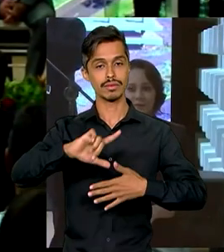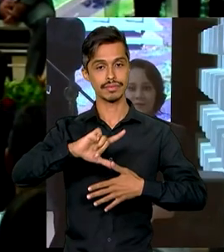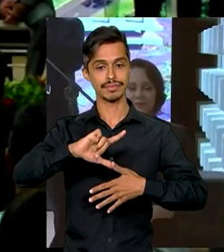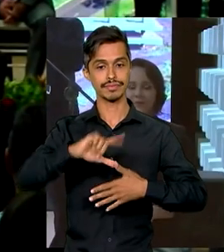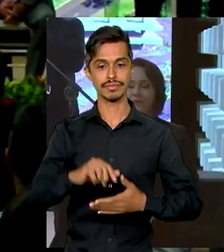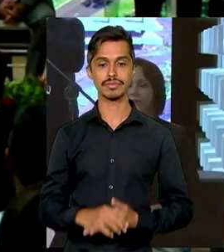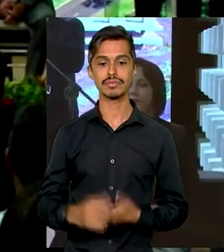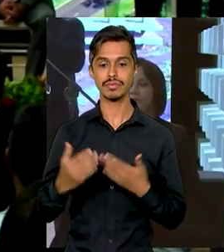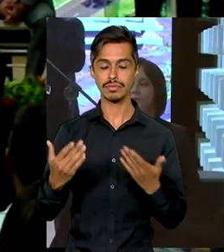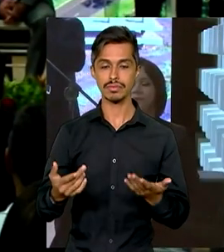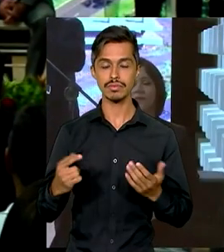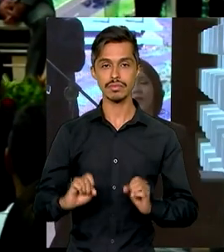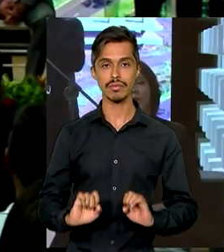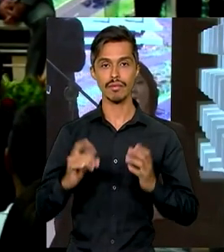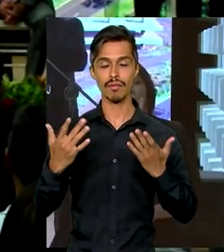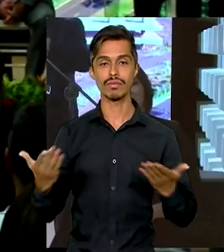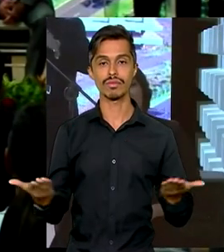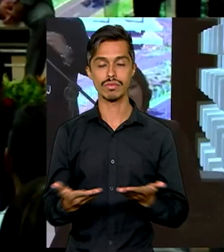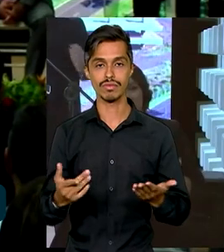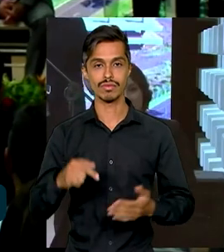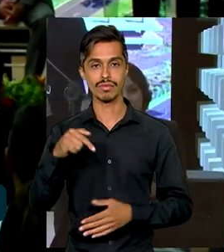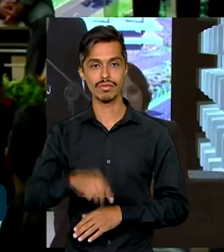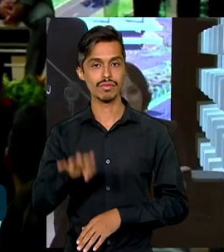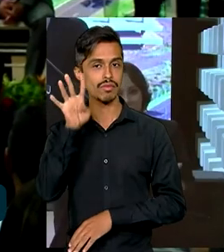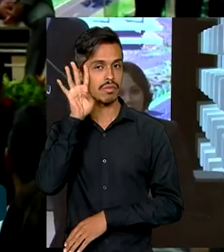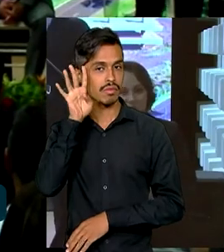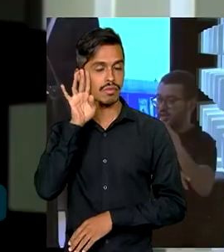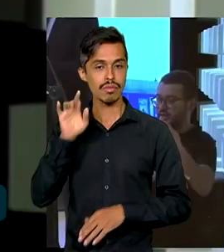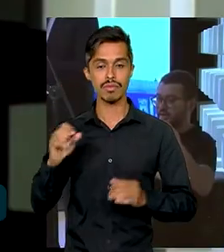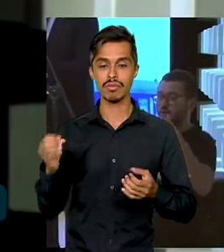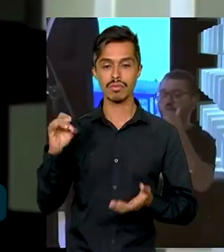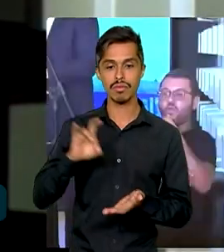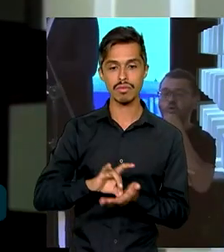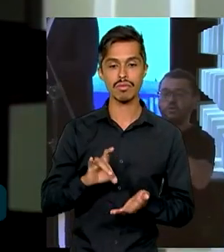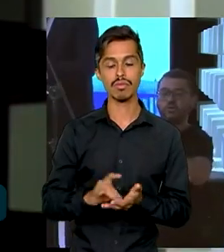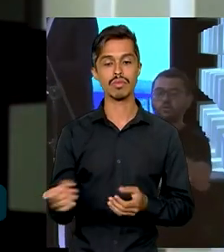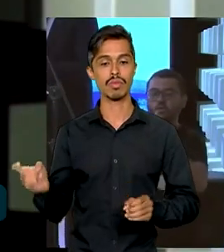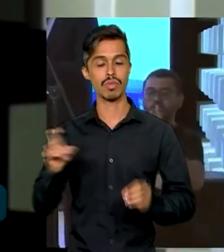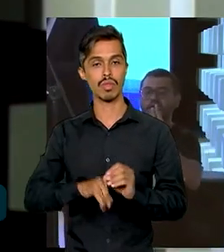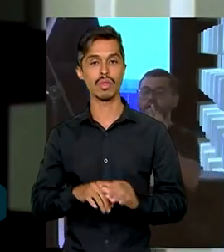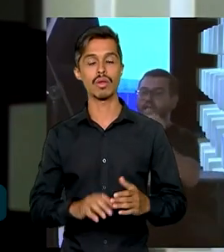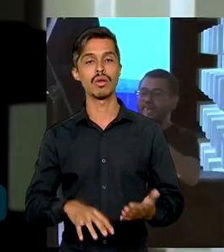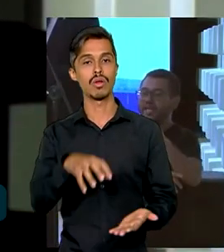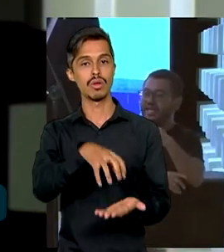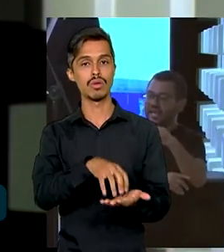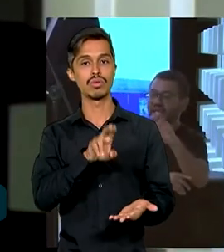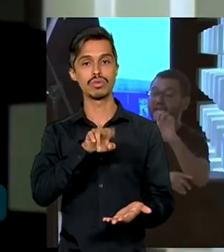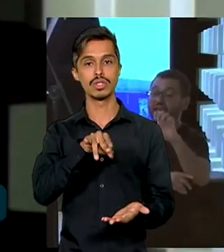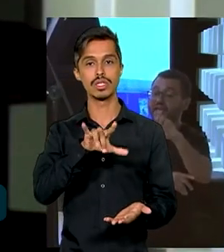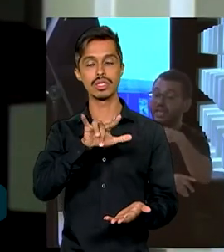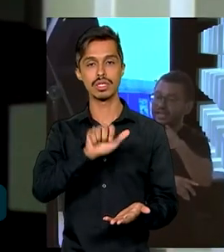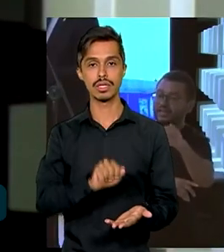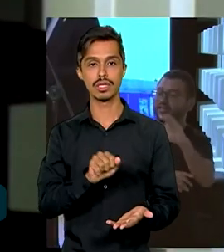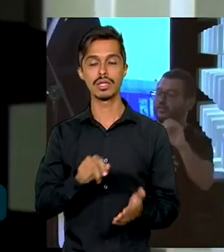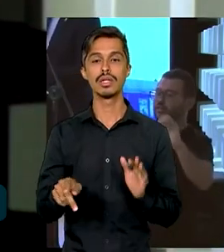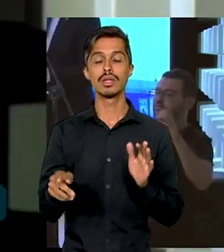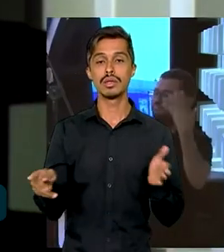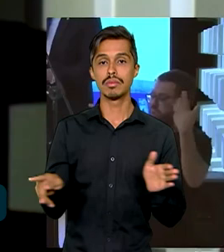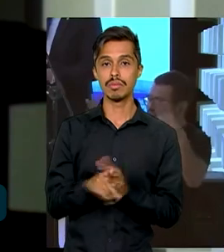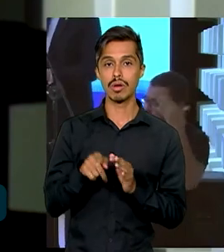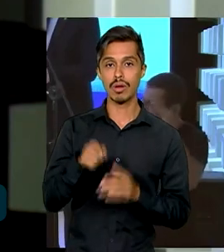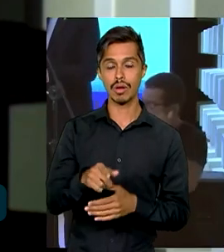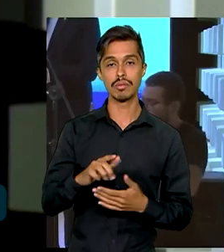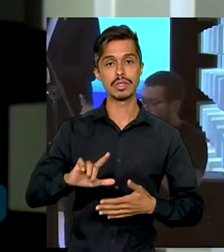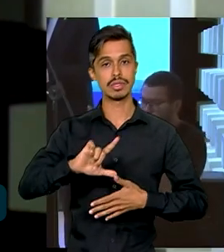cerimônia nesta quarta-feira oficializou a retomada das obras do campus da UNILA, Universidade Federal da Integração